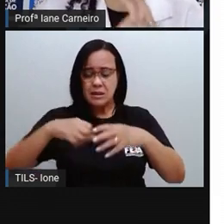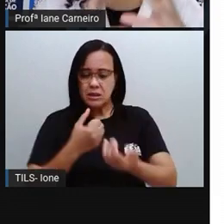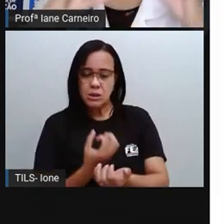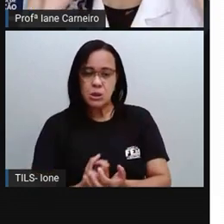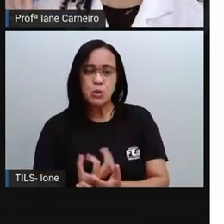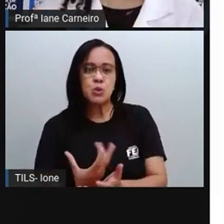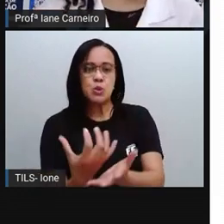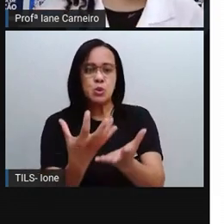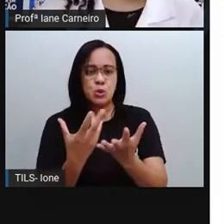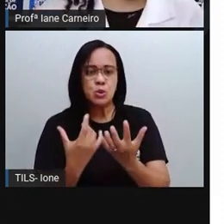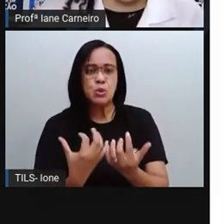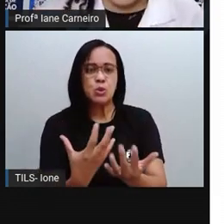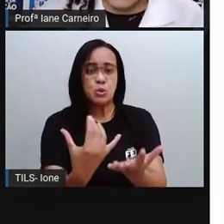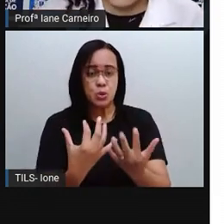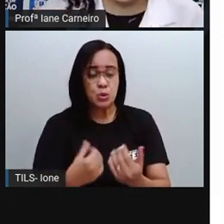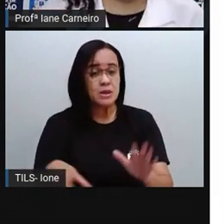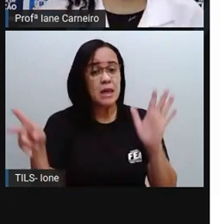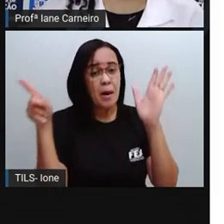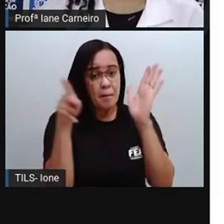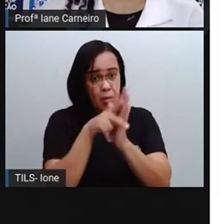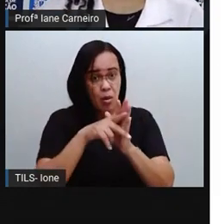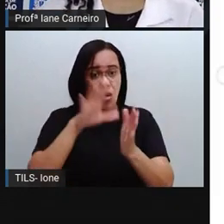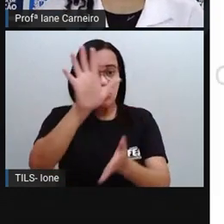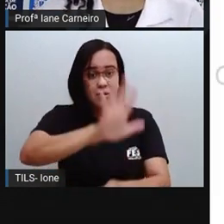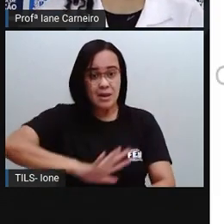né? Da região nordeste, tá certo?